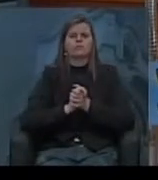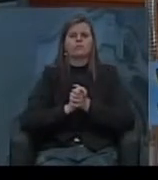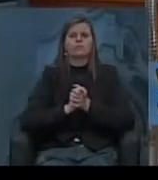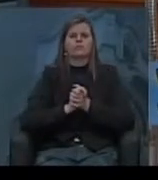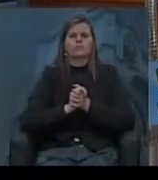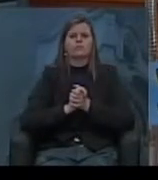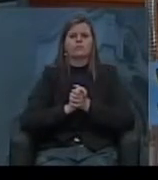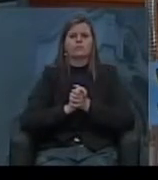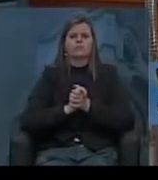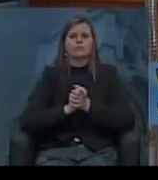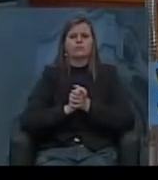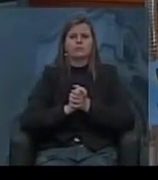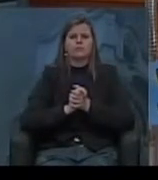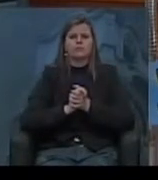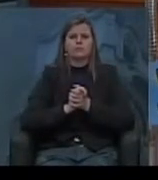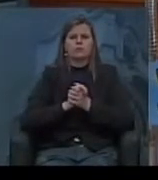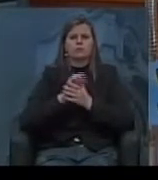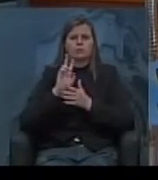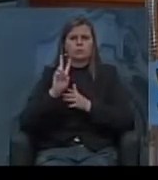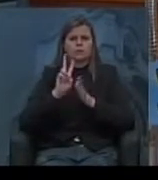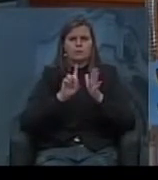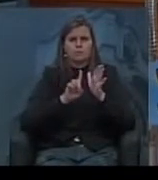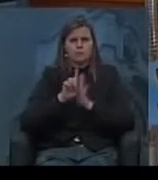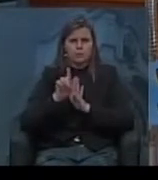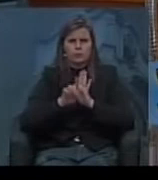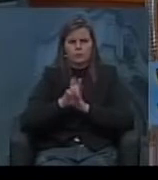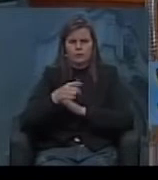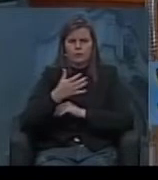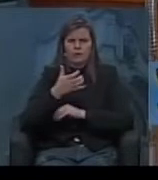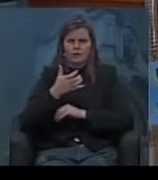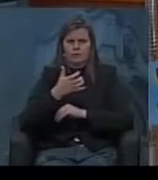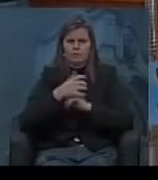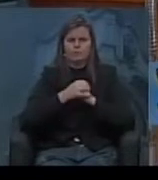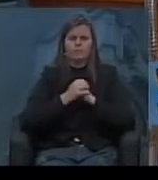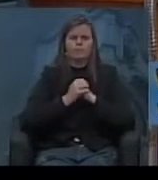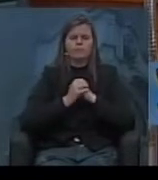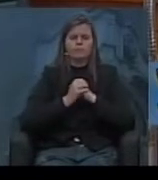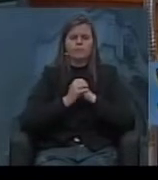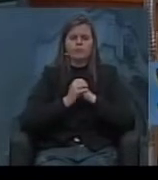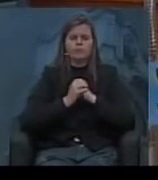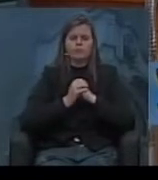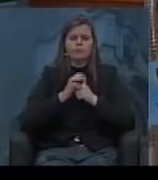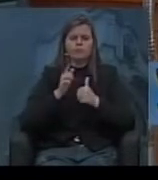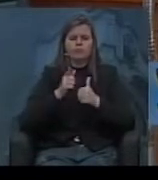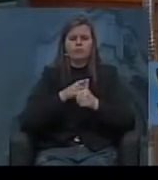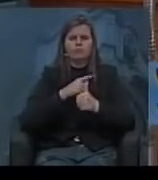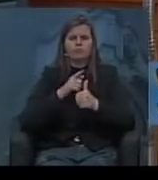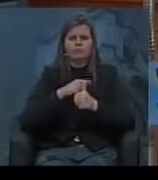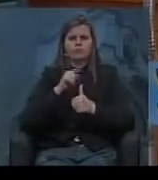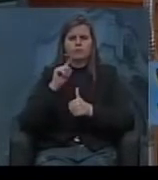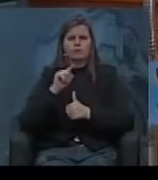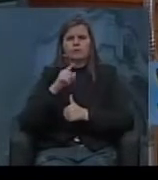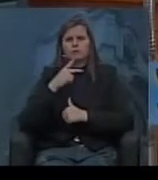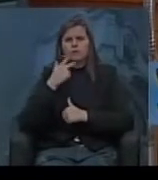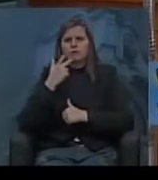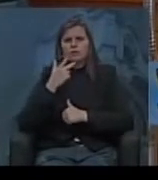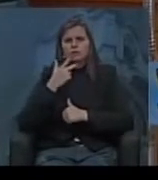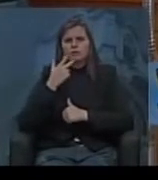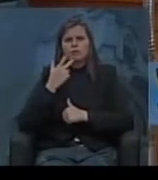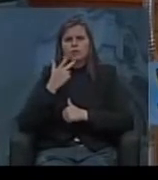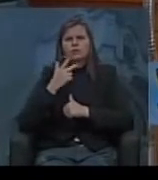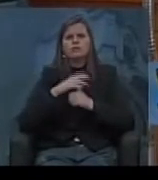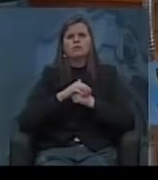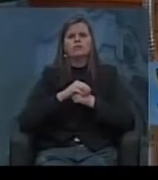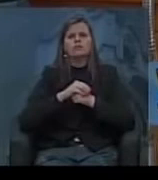na verdade professor são duas perguntas e uma colocação a primeira o senhor falou bastante sobre a questão